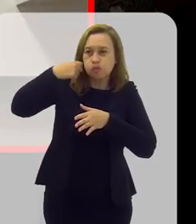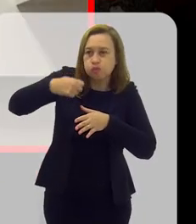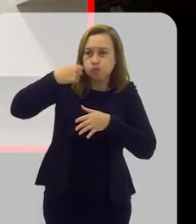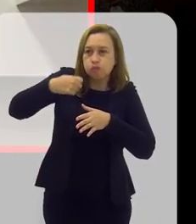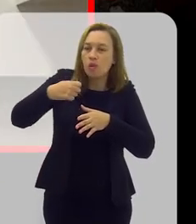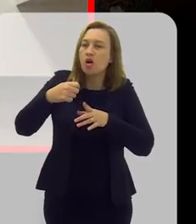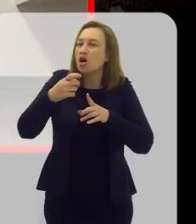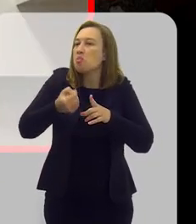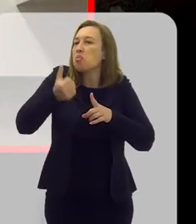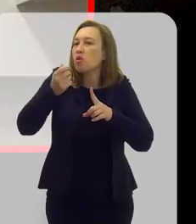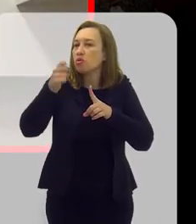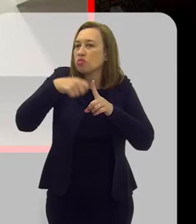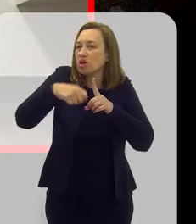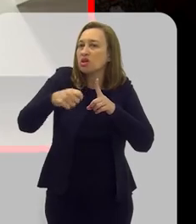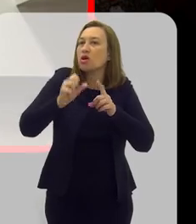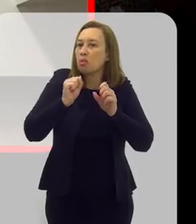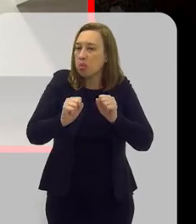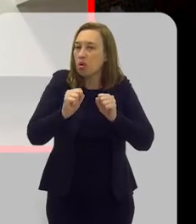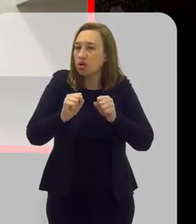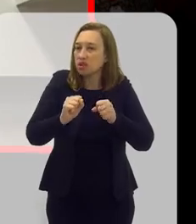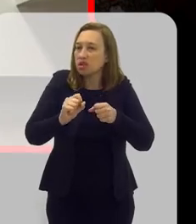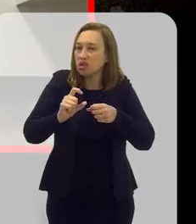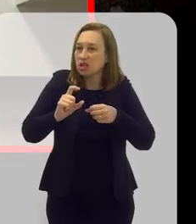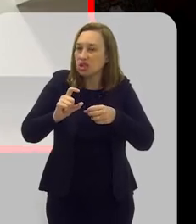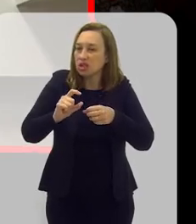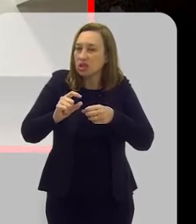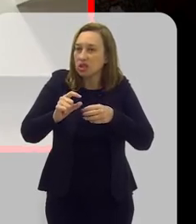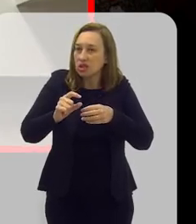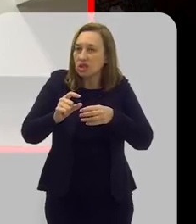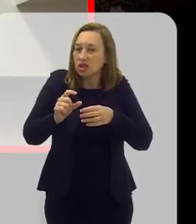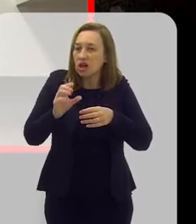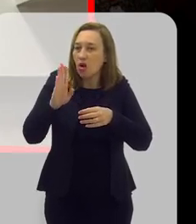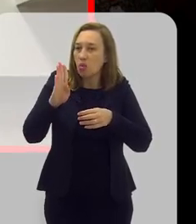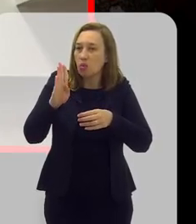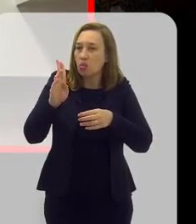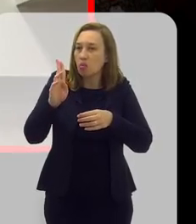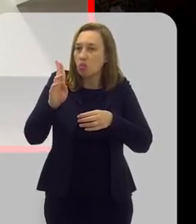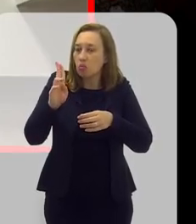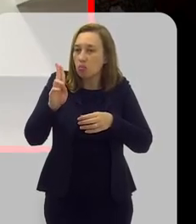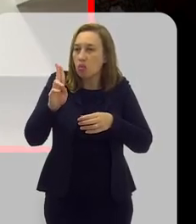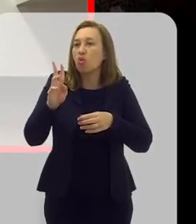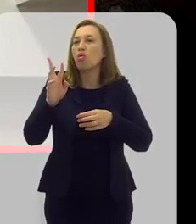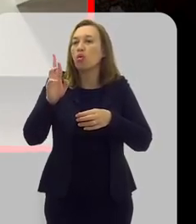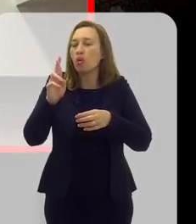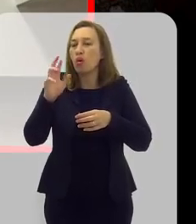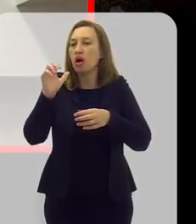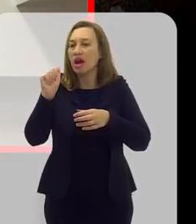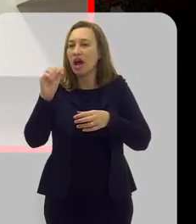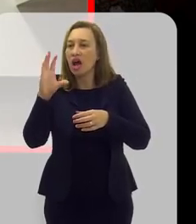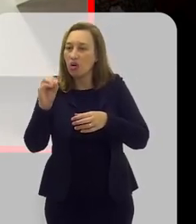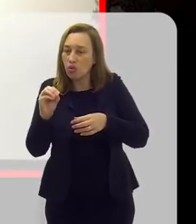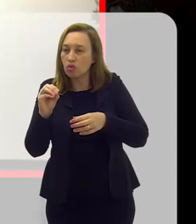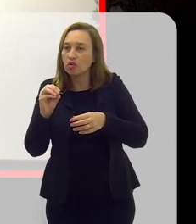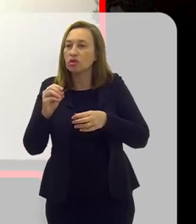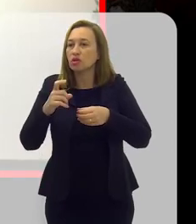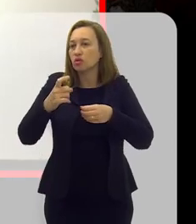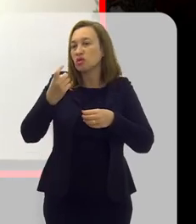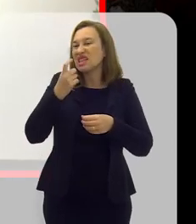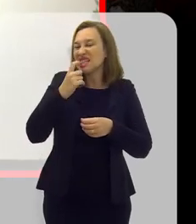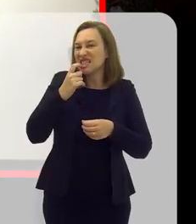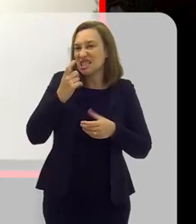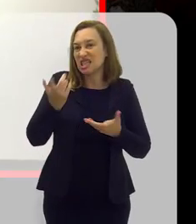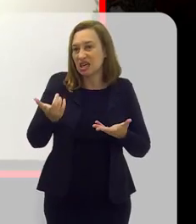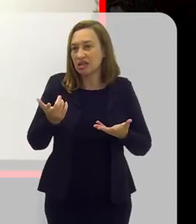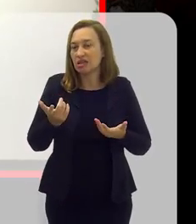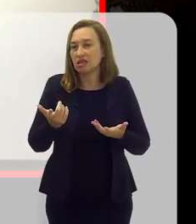em poucos meses ela pode virar aquele buraco que a gente... que eu acho que é o que todo mundo está mais acostumado, né?